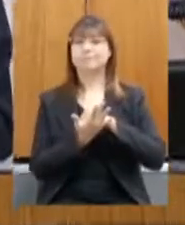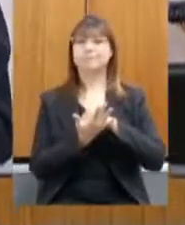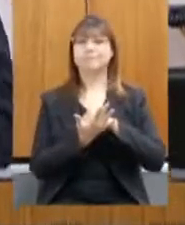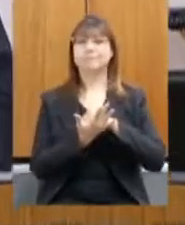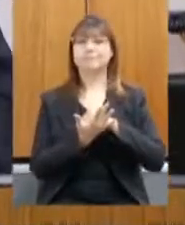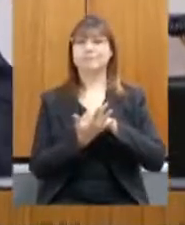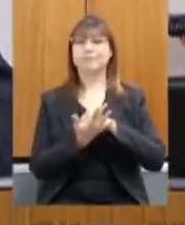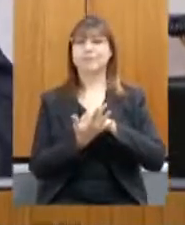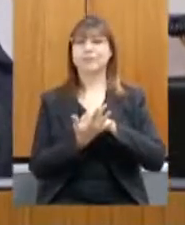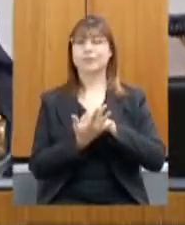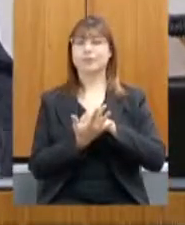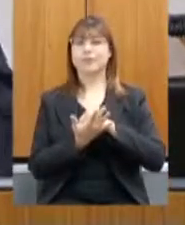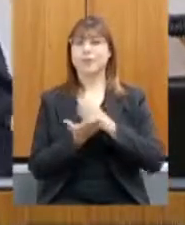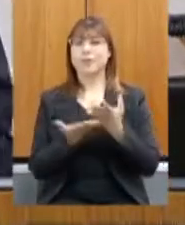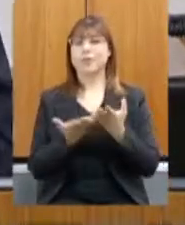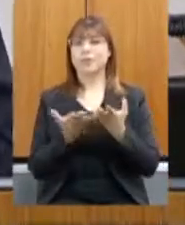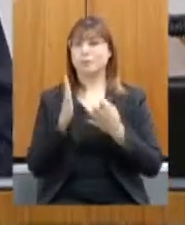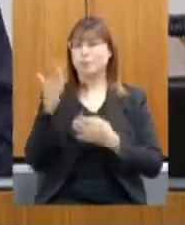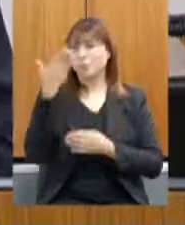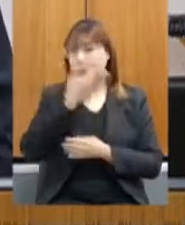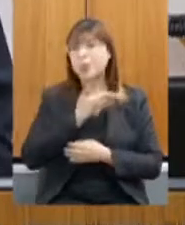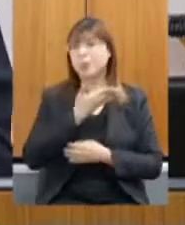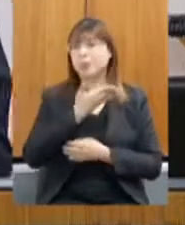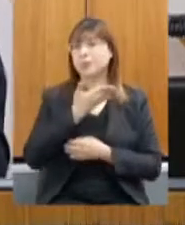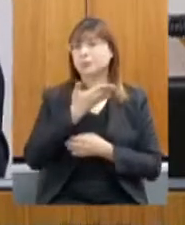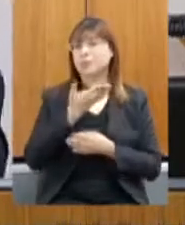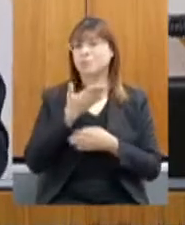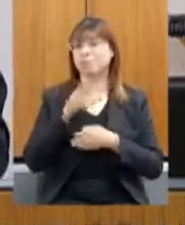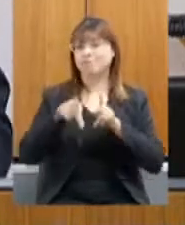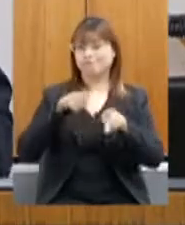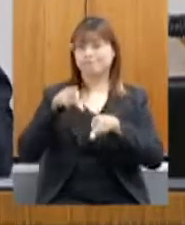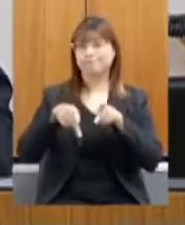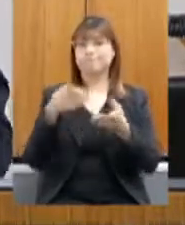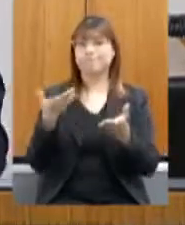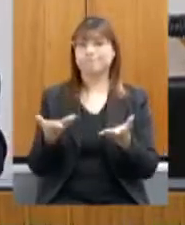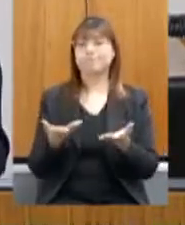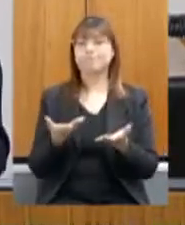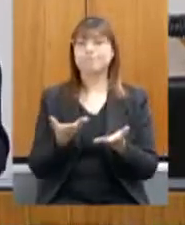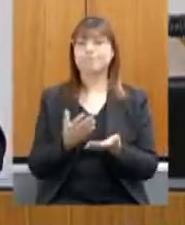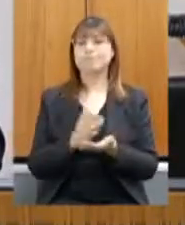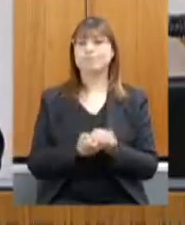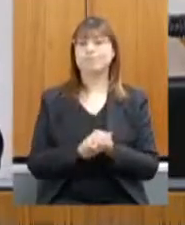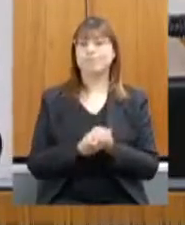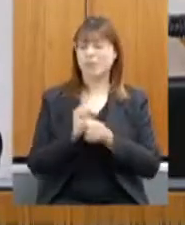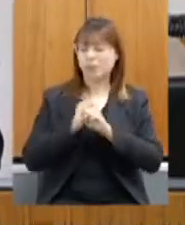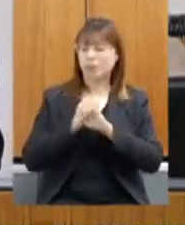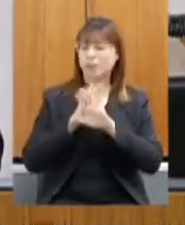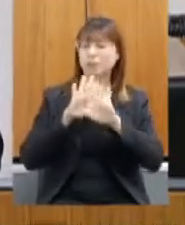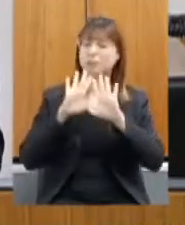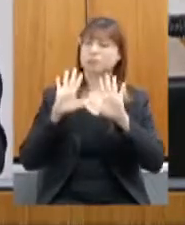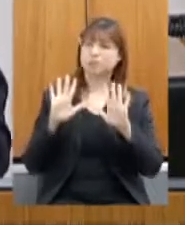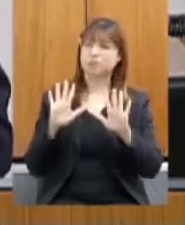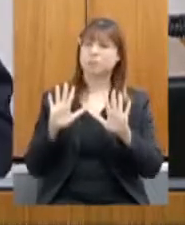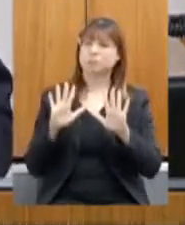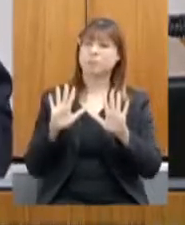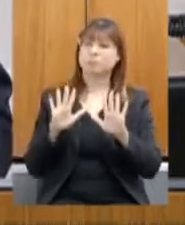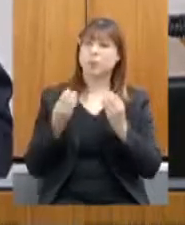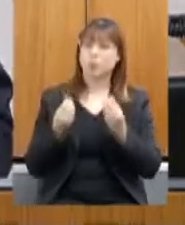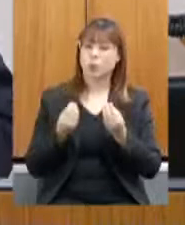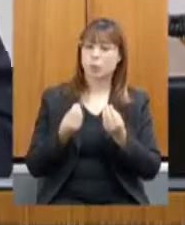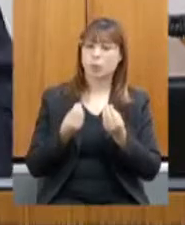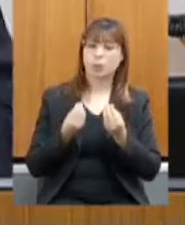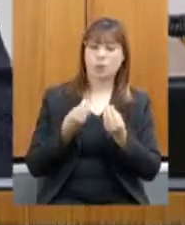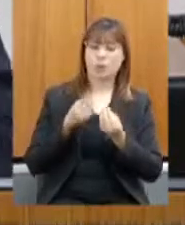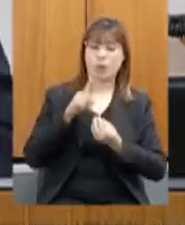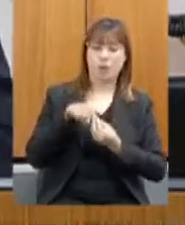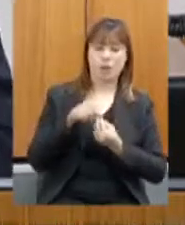mais evidente para toda a população a interface muito clara entre a saúde humana,